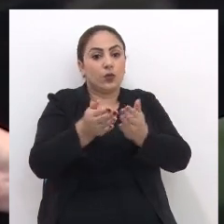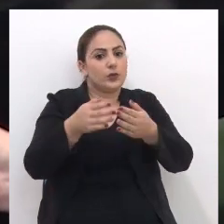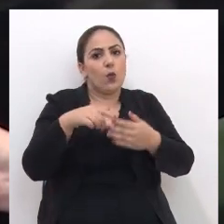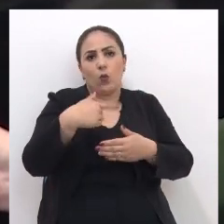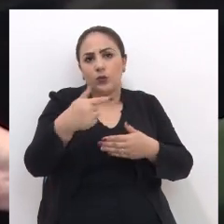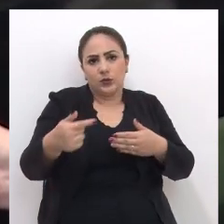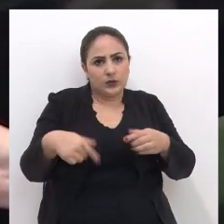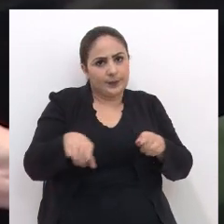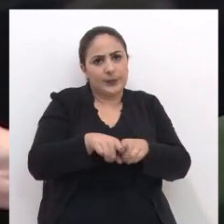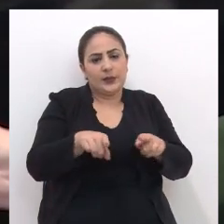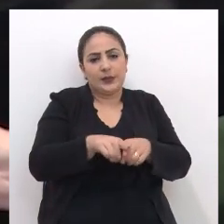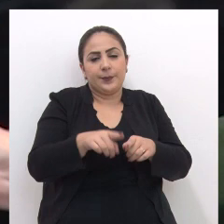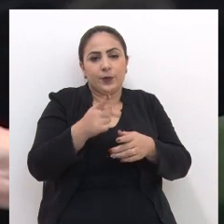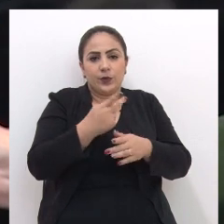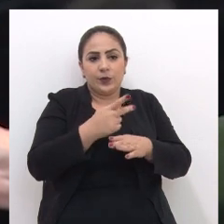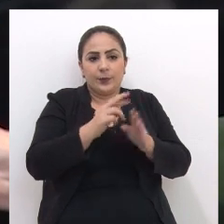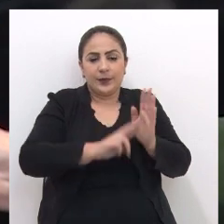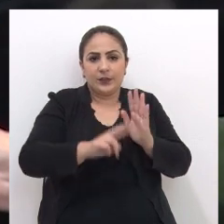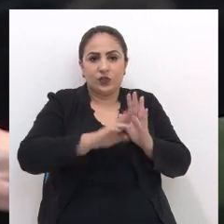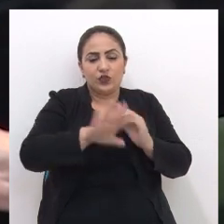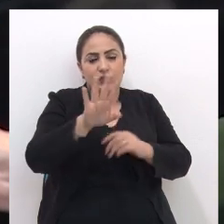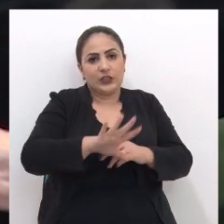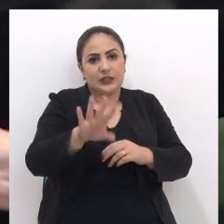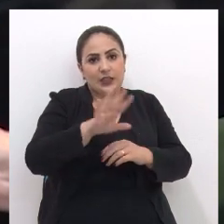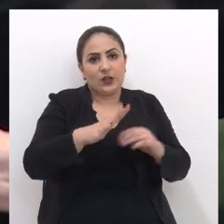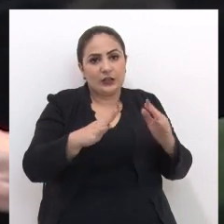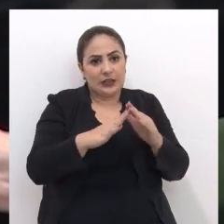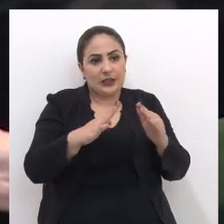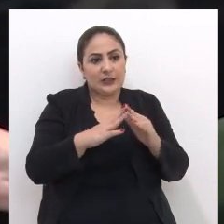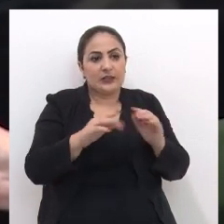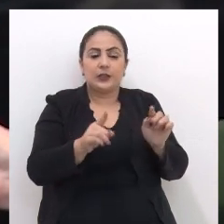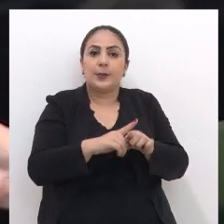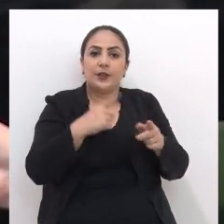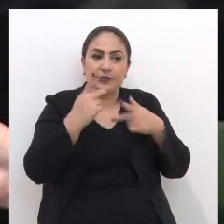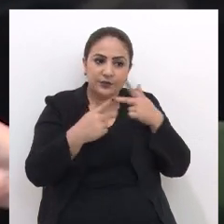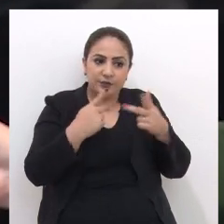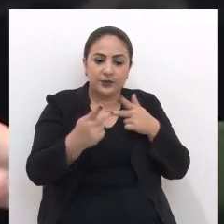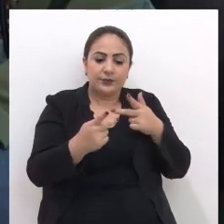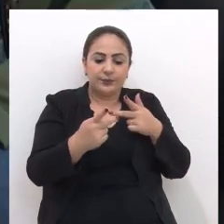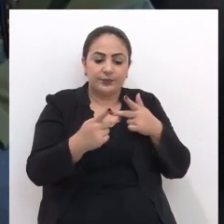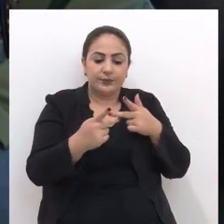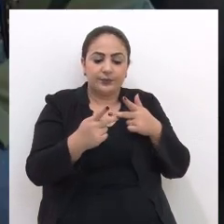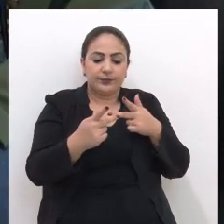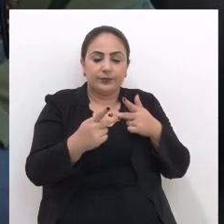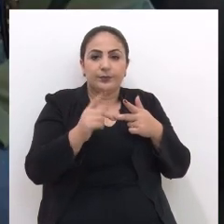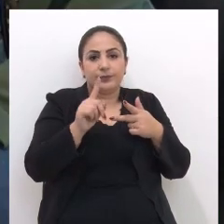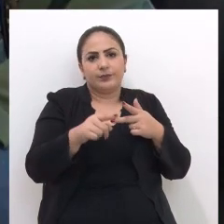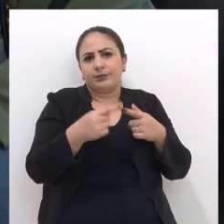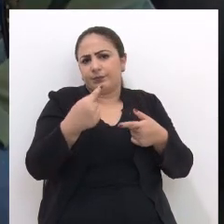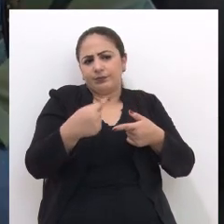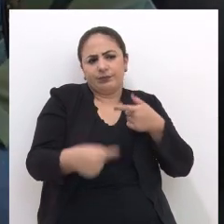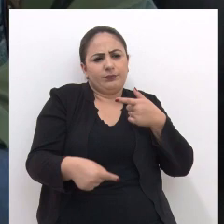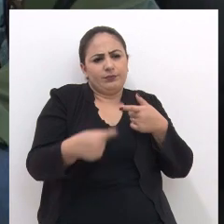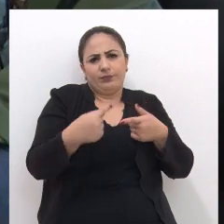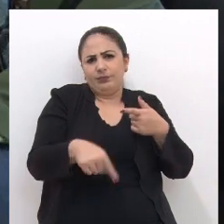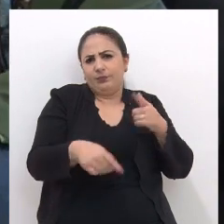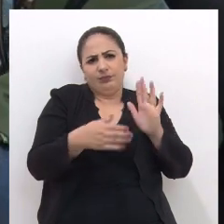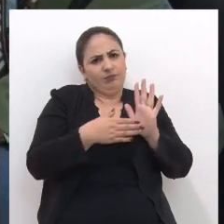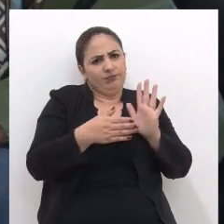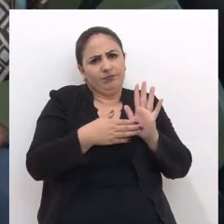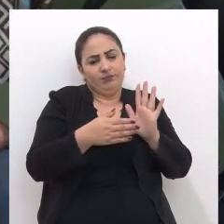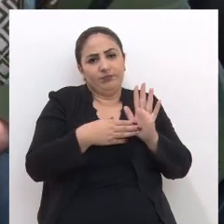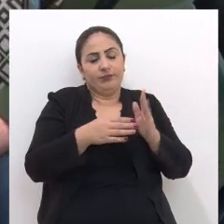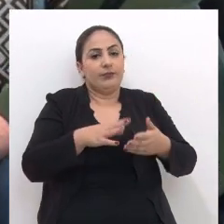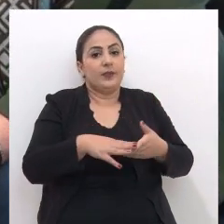Procuradoria Geral da Casa Como da Comissão de Constituição e Justiça Que considerou inconstitucional a